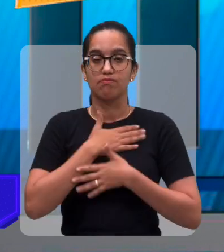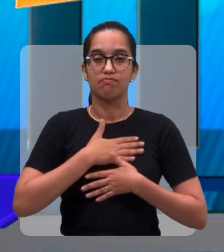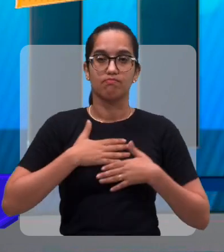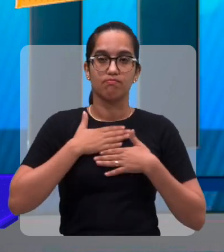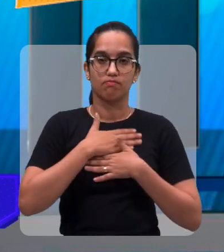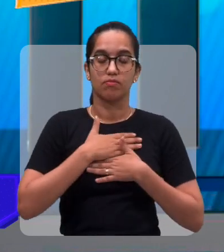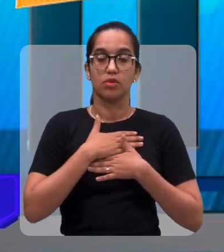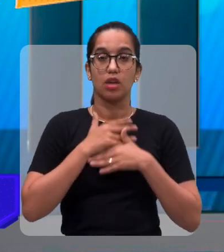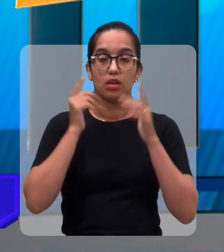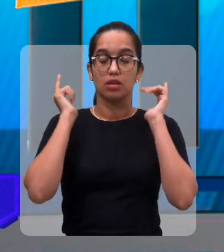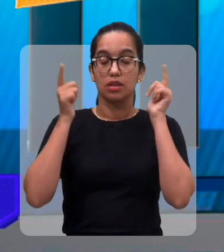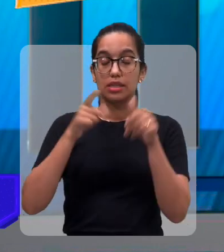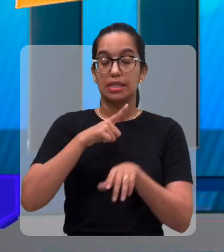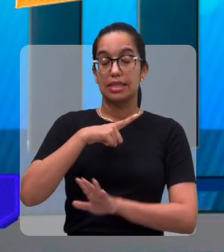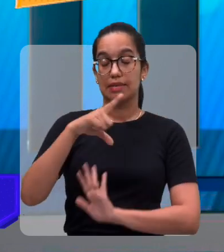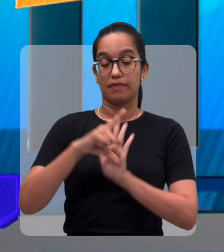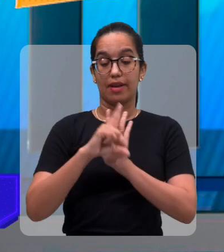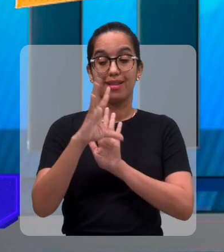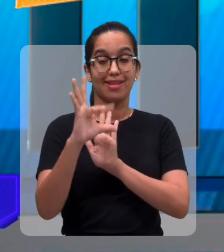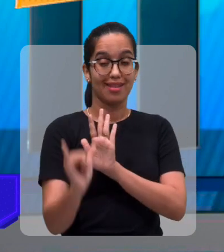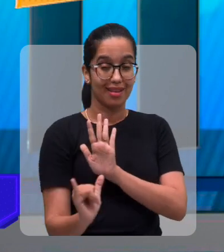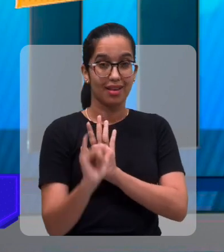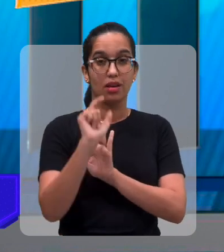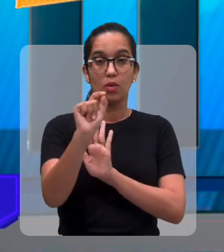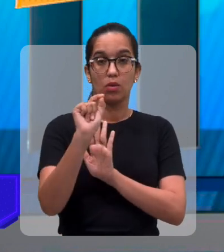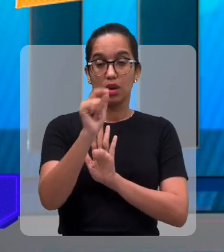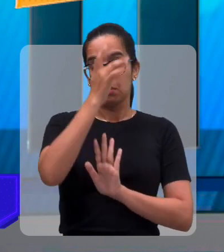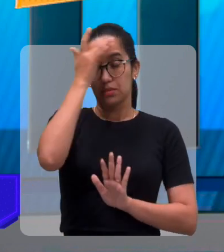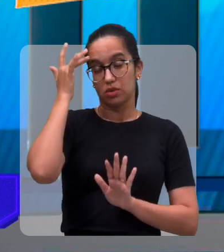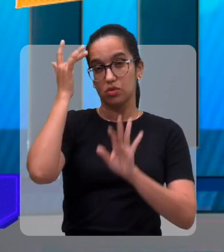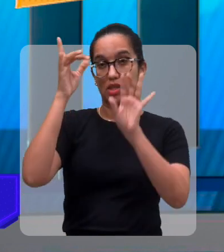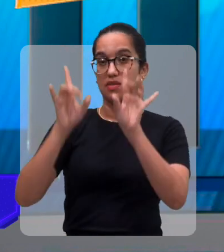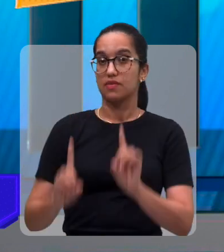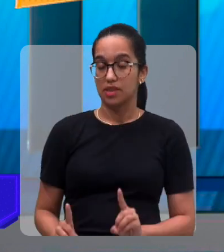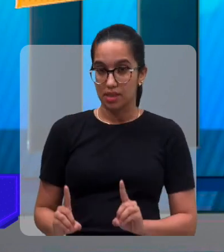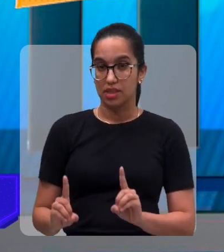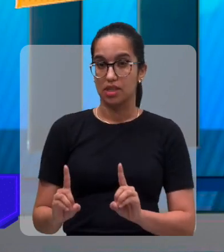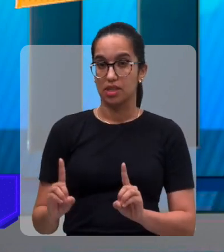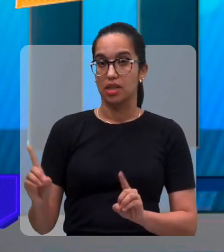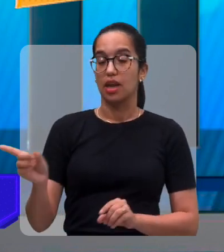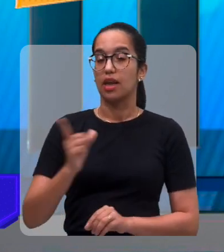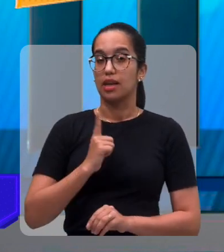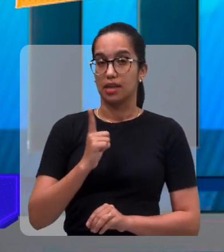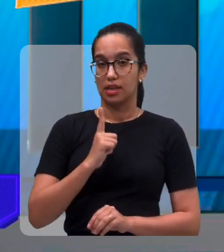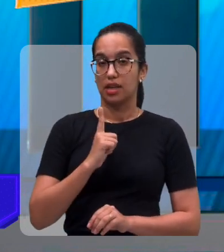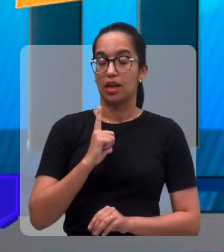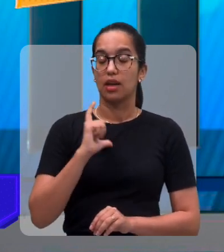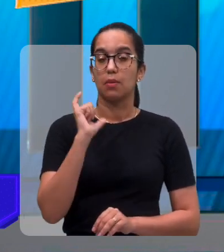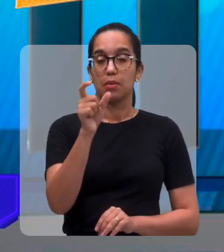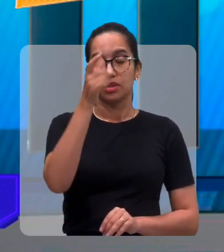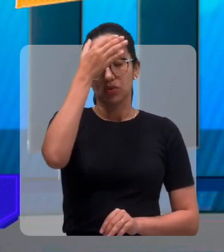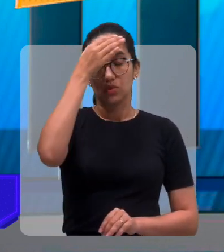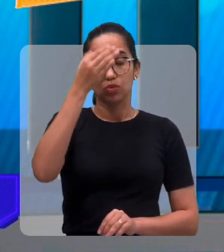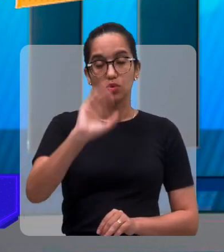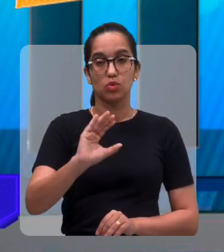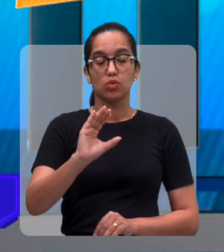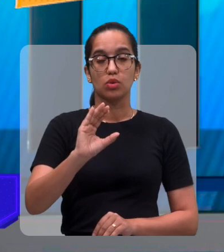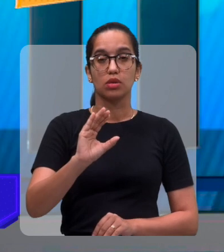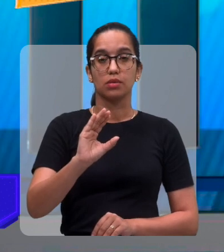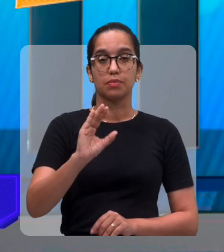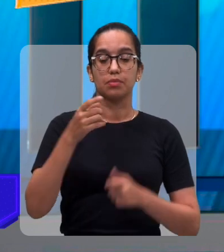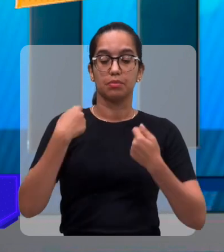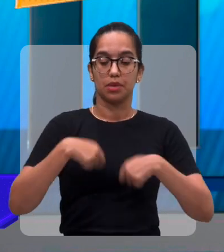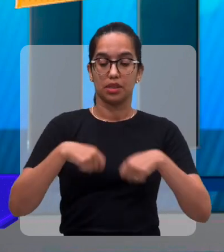houve-se essa lei onde a pessoa com deficiência que tem o Passo Cultura, ele deve